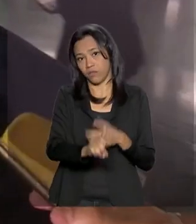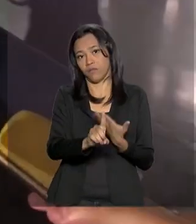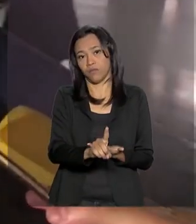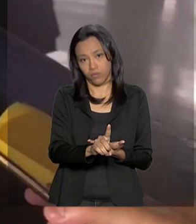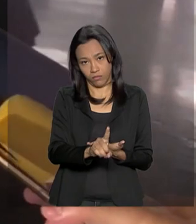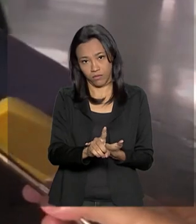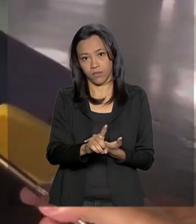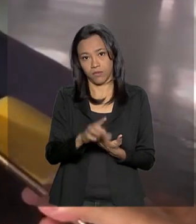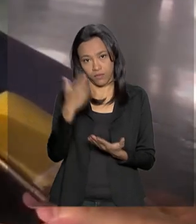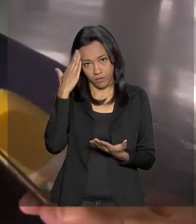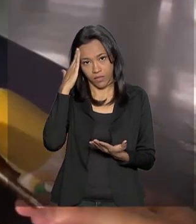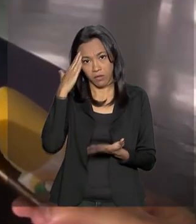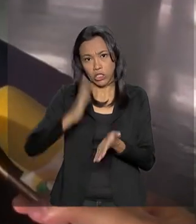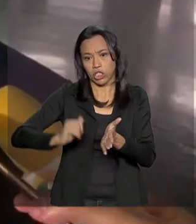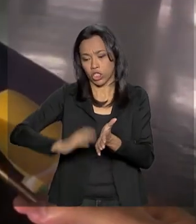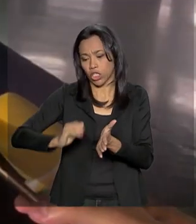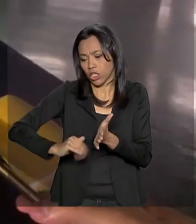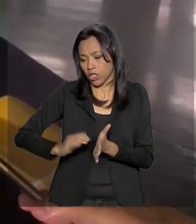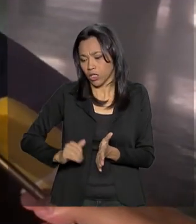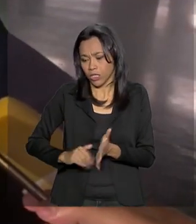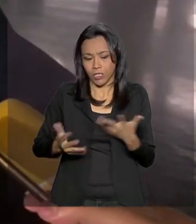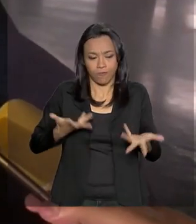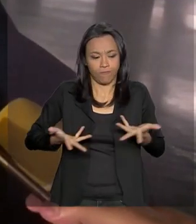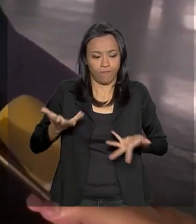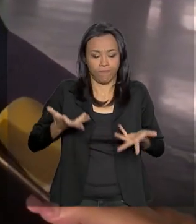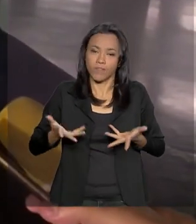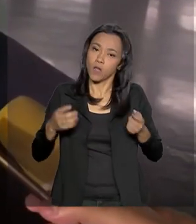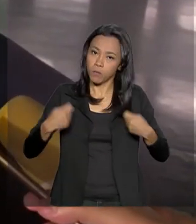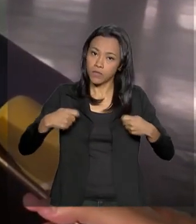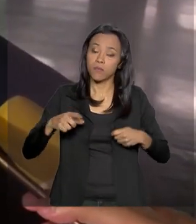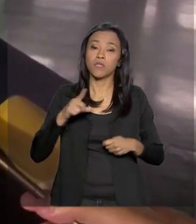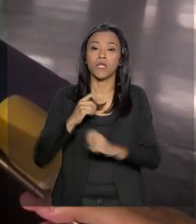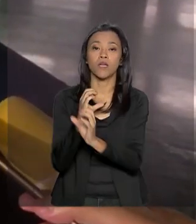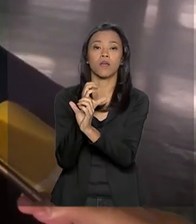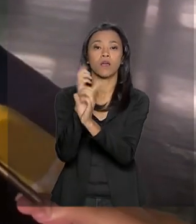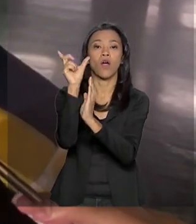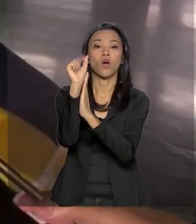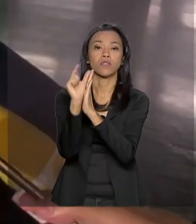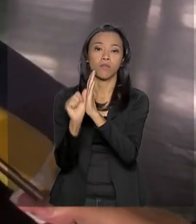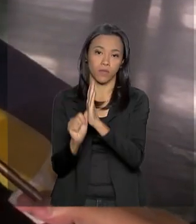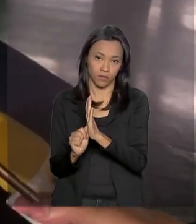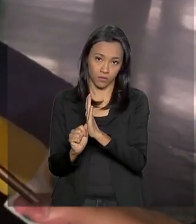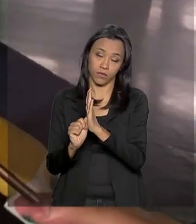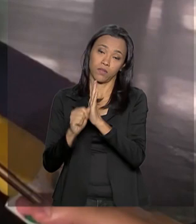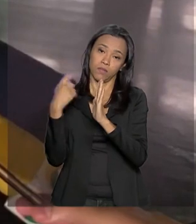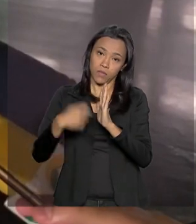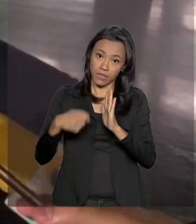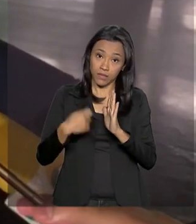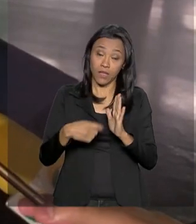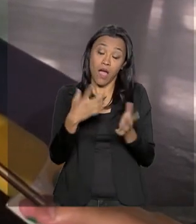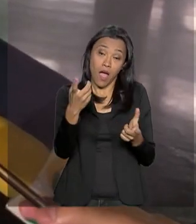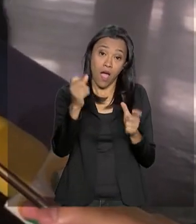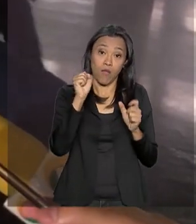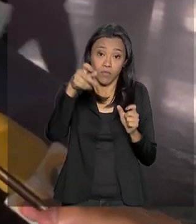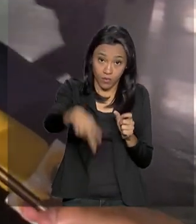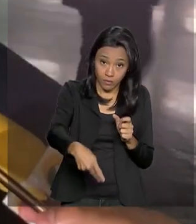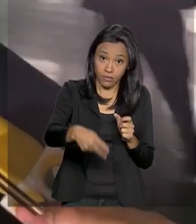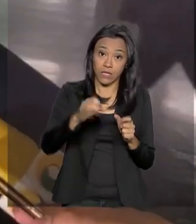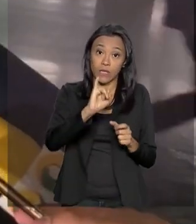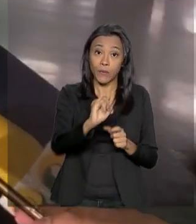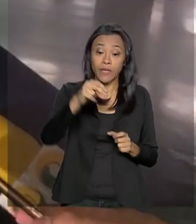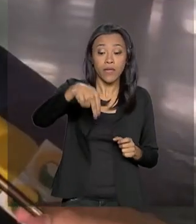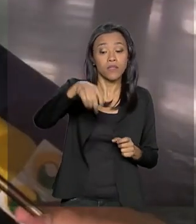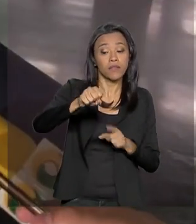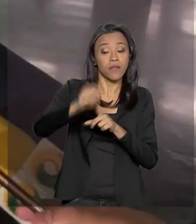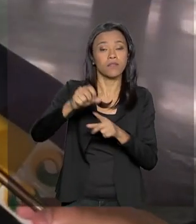não é o ideal. Nós precisamos ter um orçamento da previdência. A previdência tem um déficit. Nós não temos